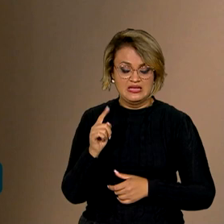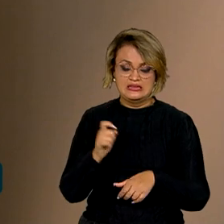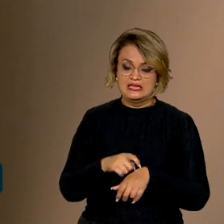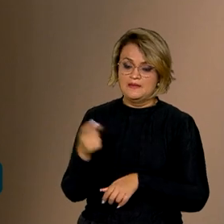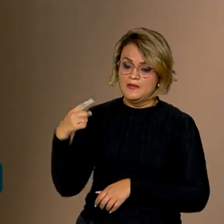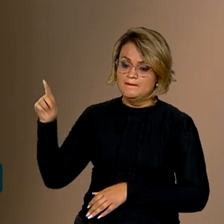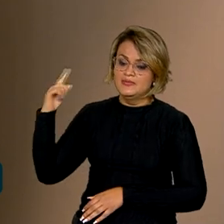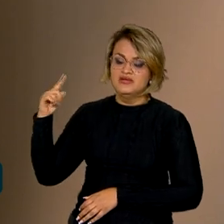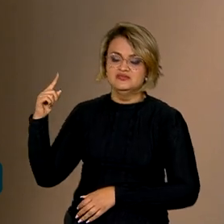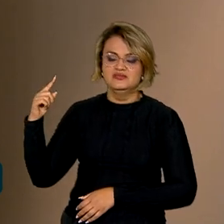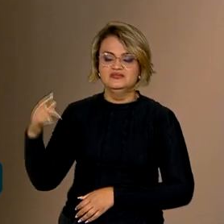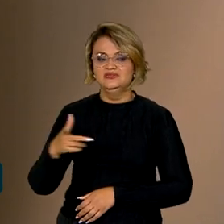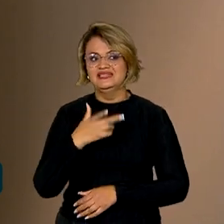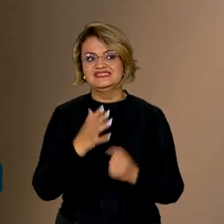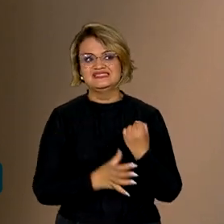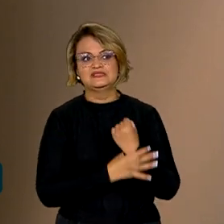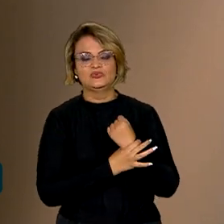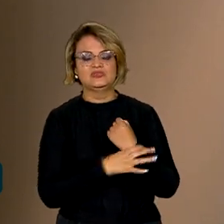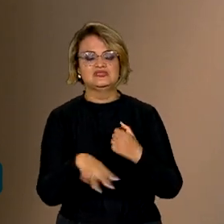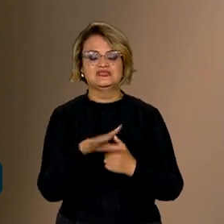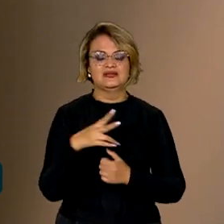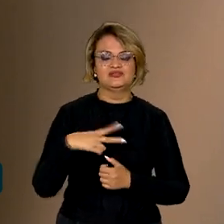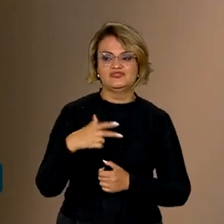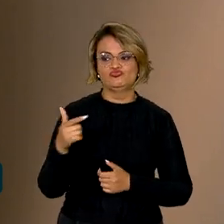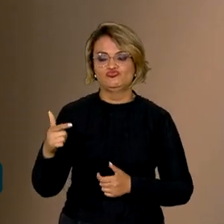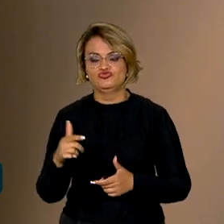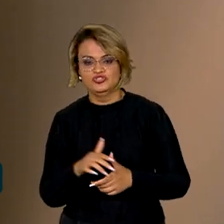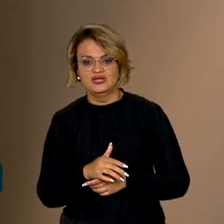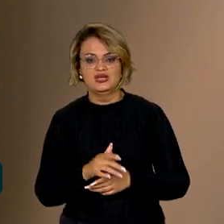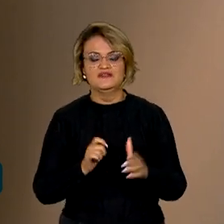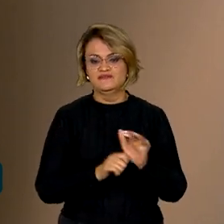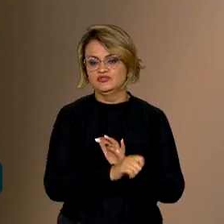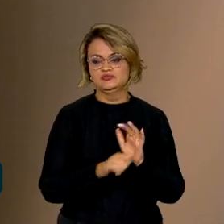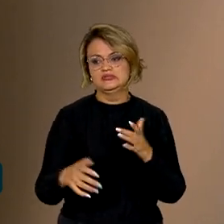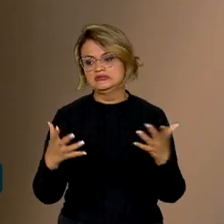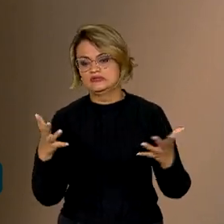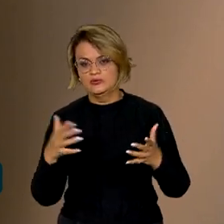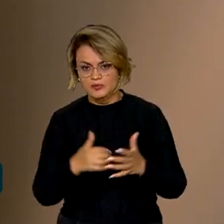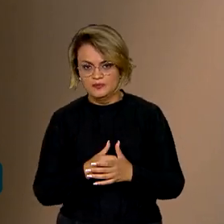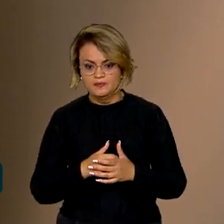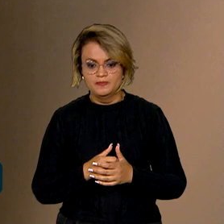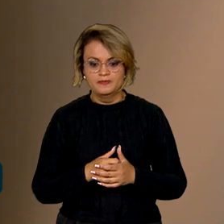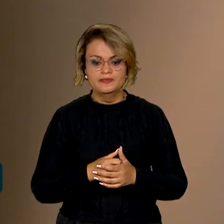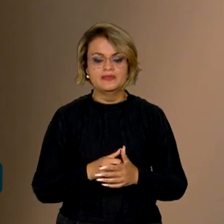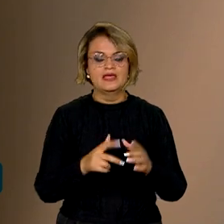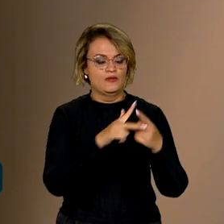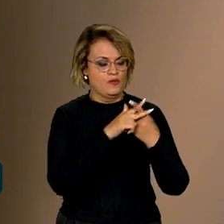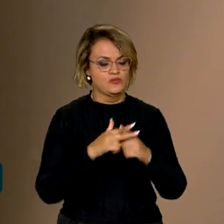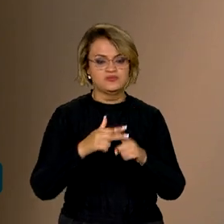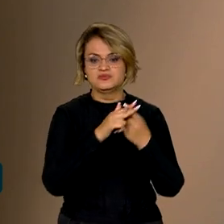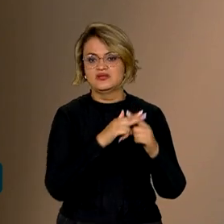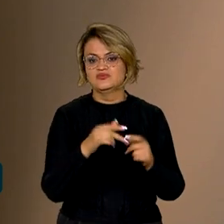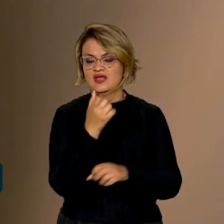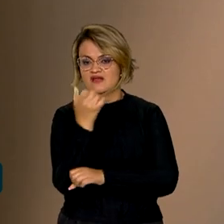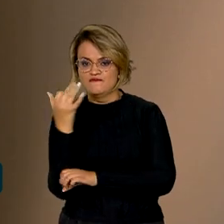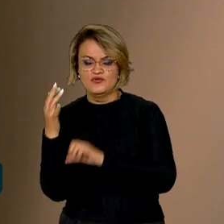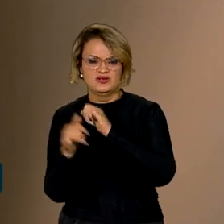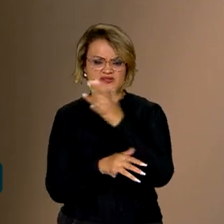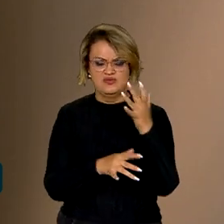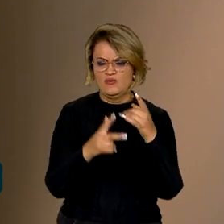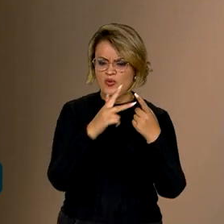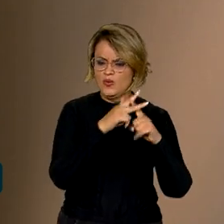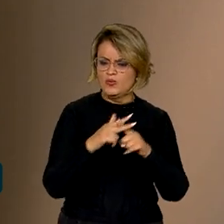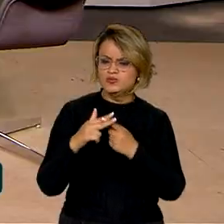que existia uma insegurança do setor privado, em investir em restauro florestal, que é quê? Reconstruir a